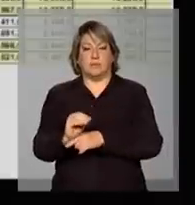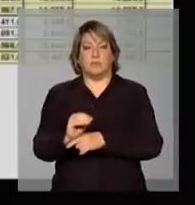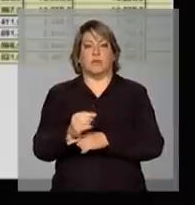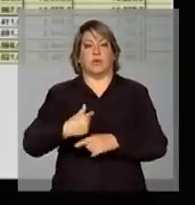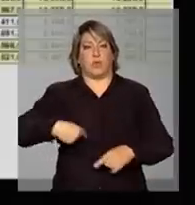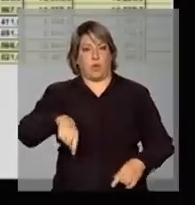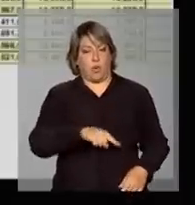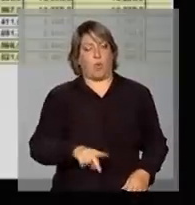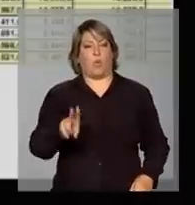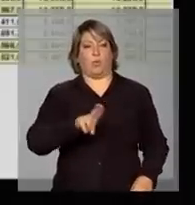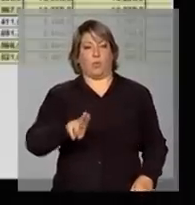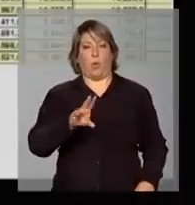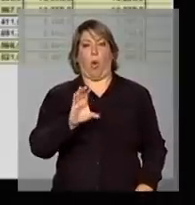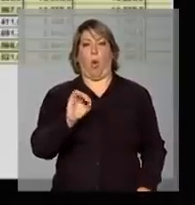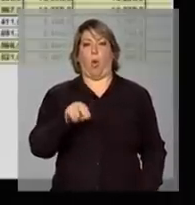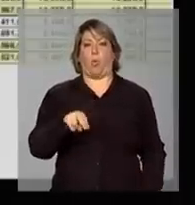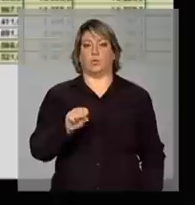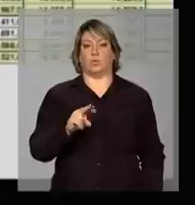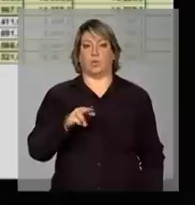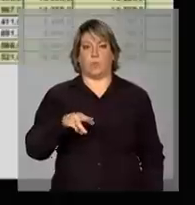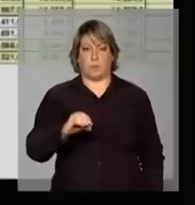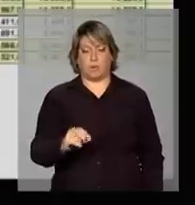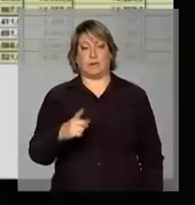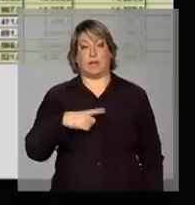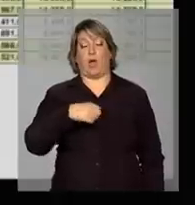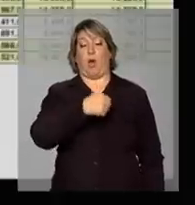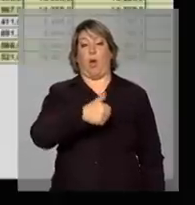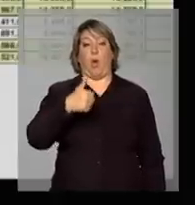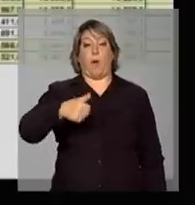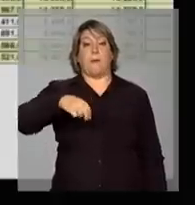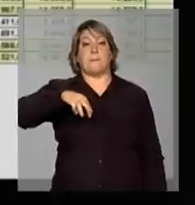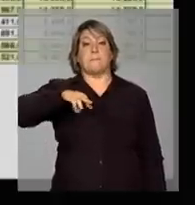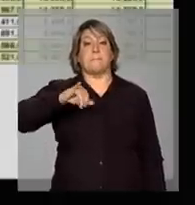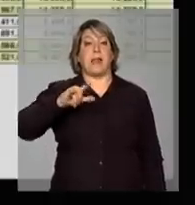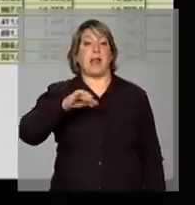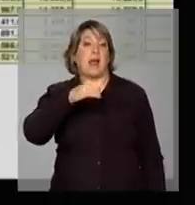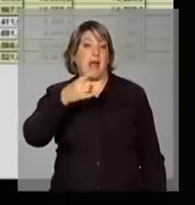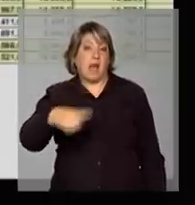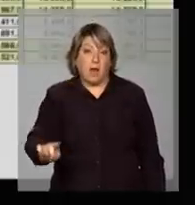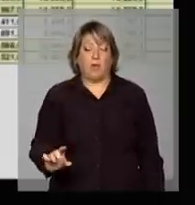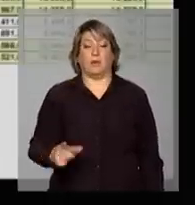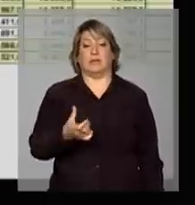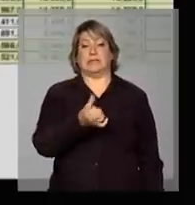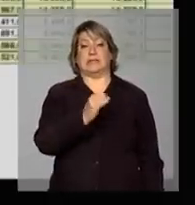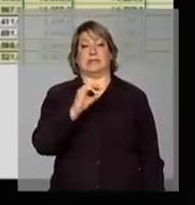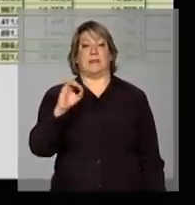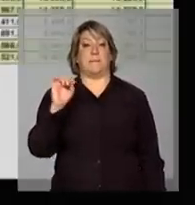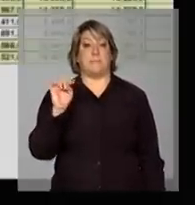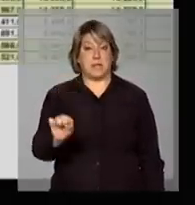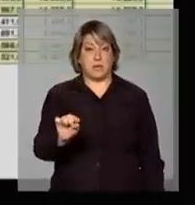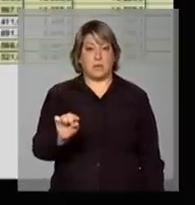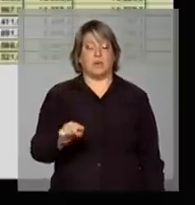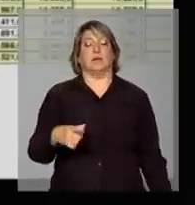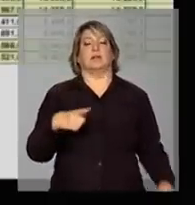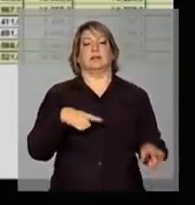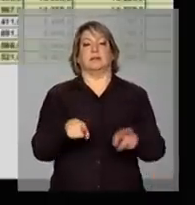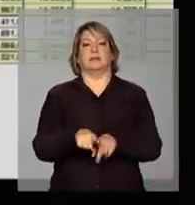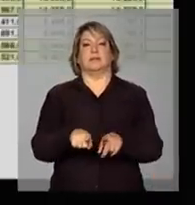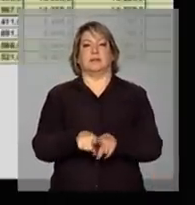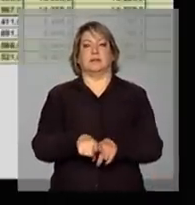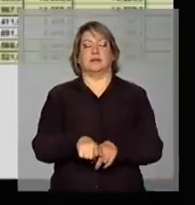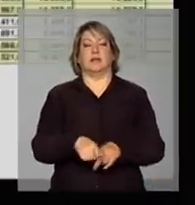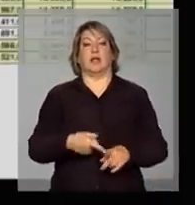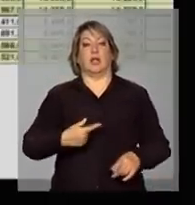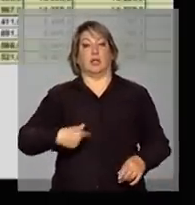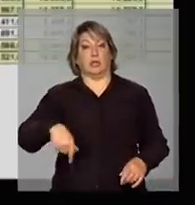consumo, ou seja, nós estamos aqui com 11 milhões e 600, nós temos uma tendência de